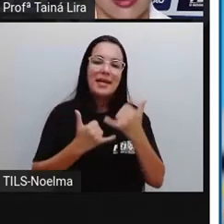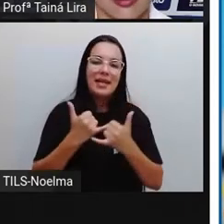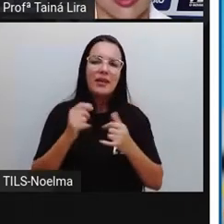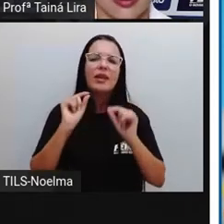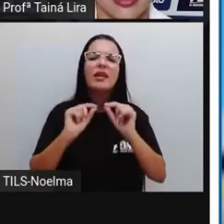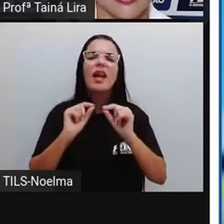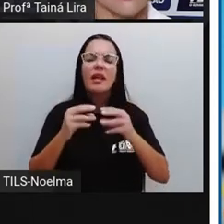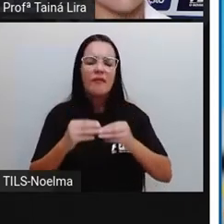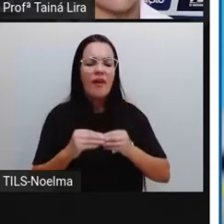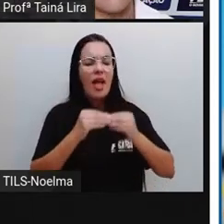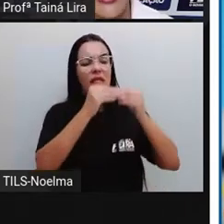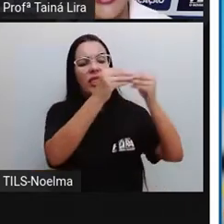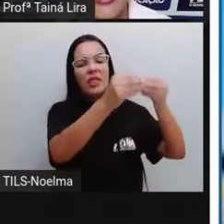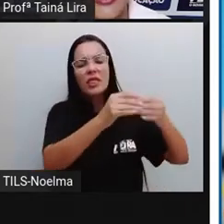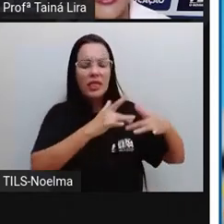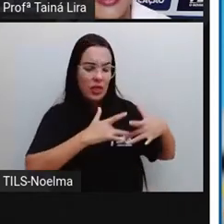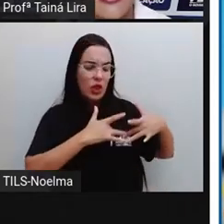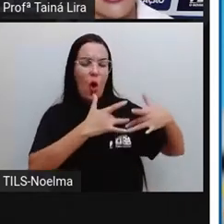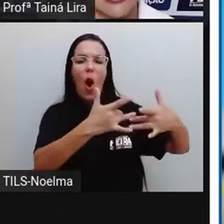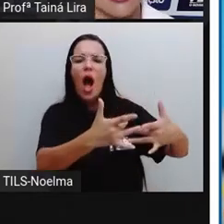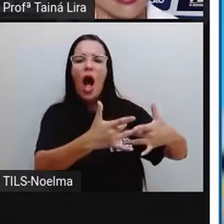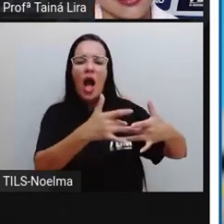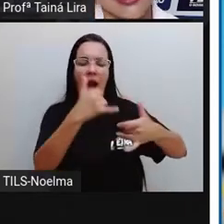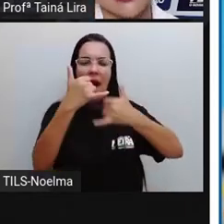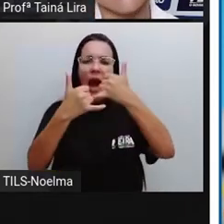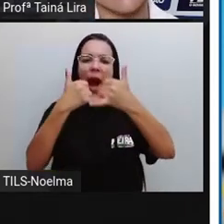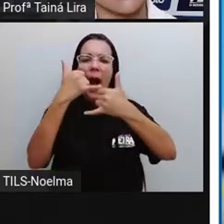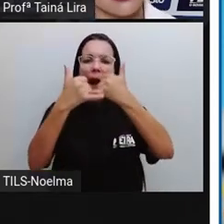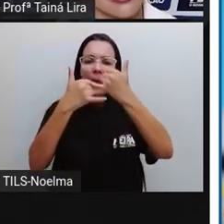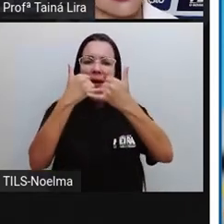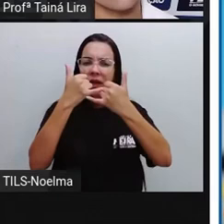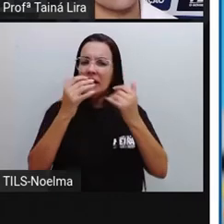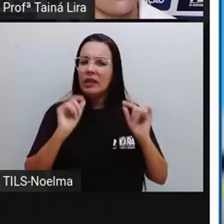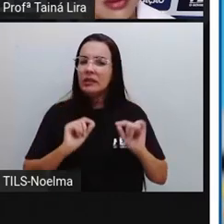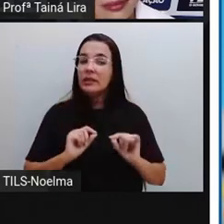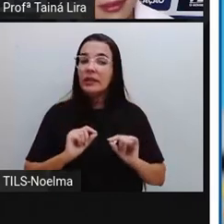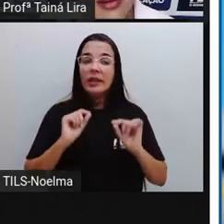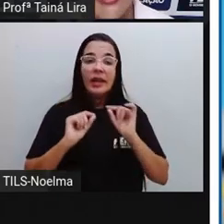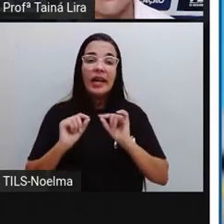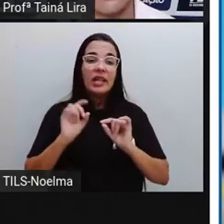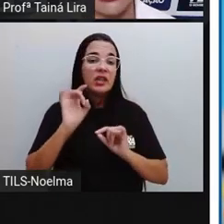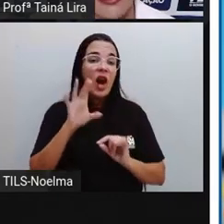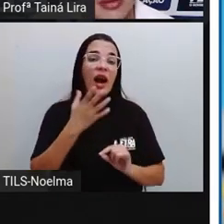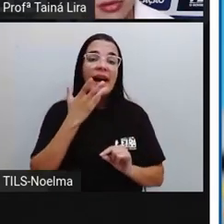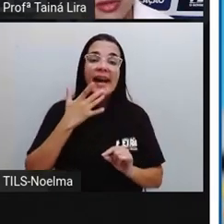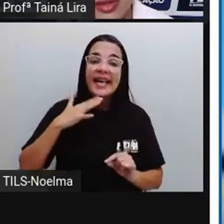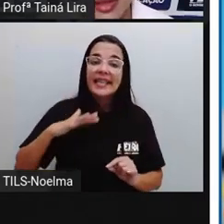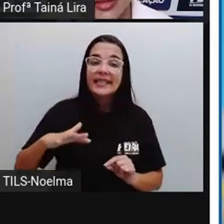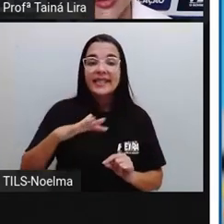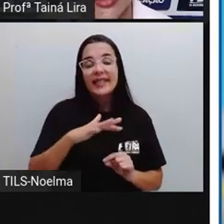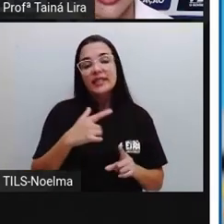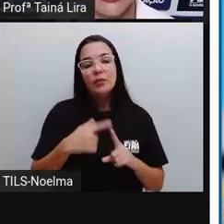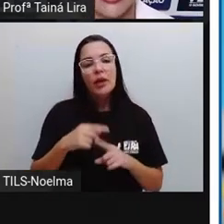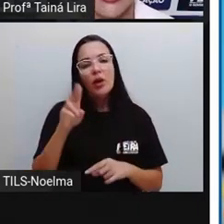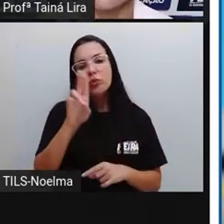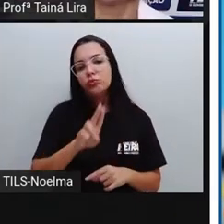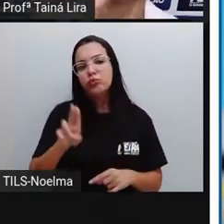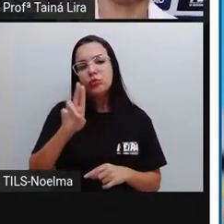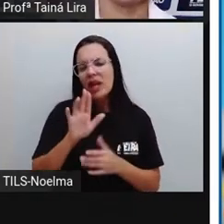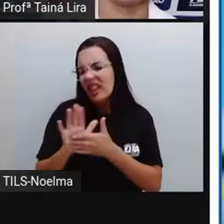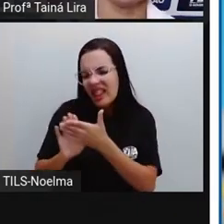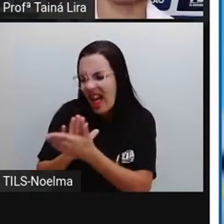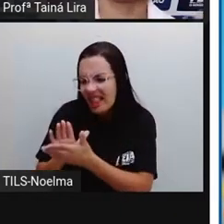doar os brinquedos são as crianças, né? Então, é um brinquedo que a criança já não quer mais, não está mais usando, tá?